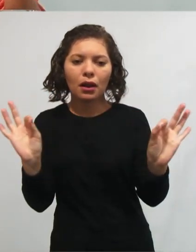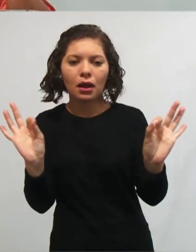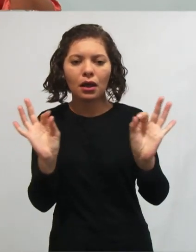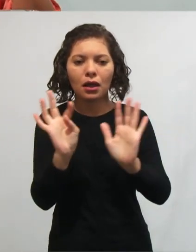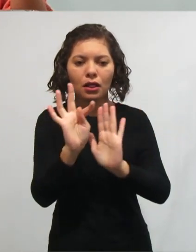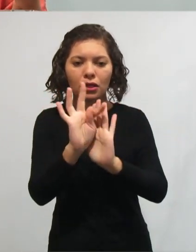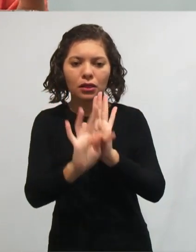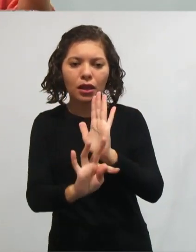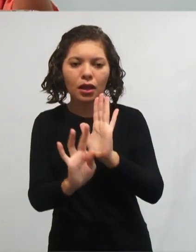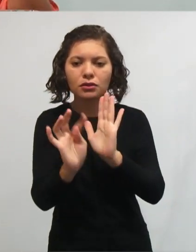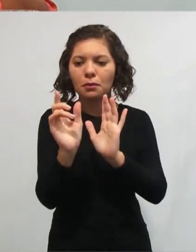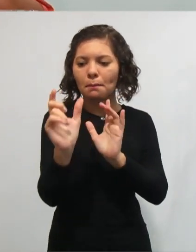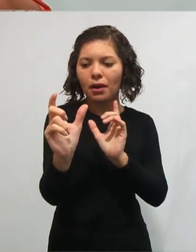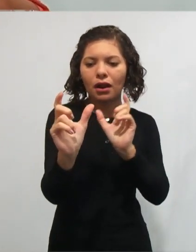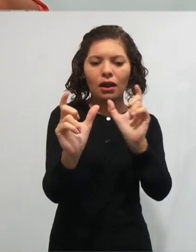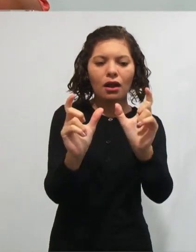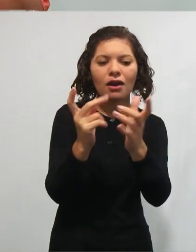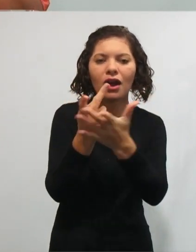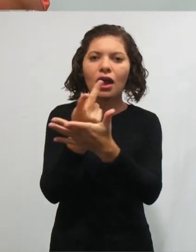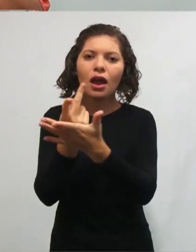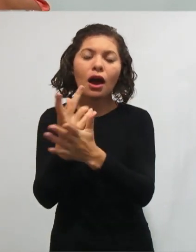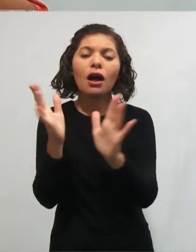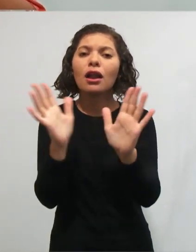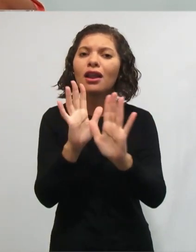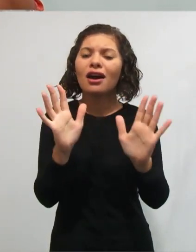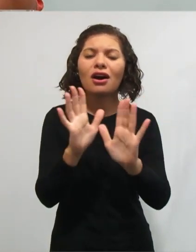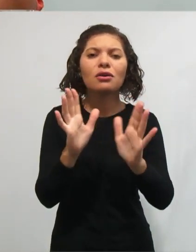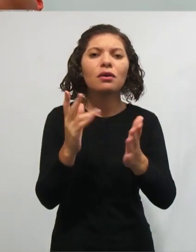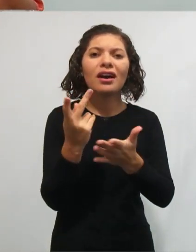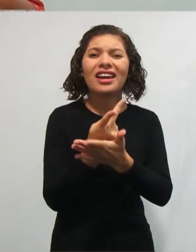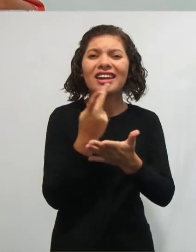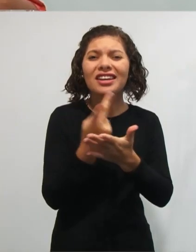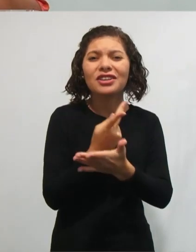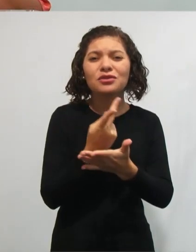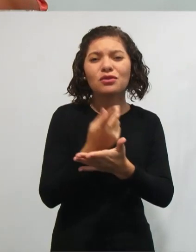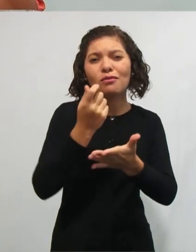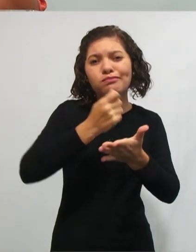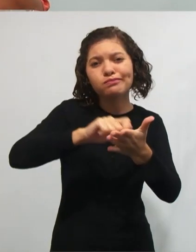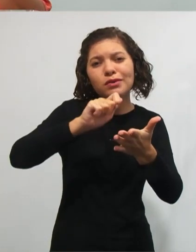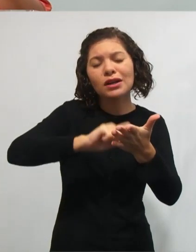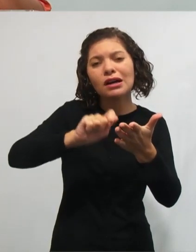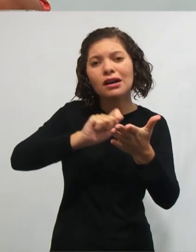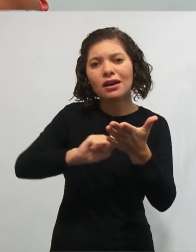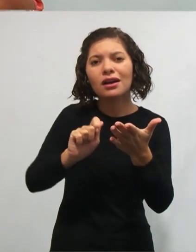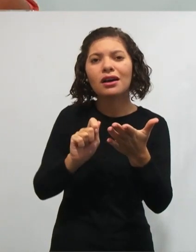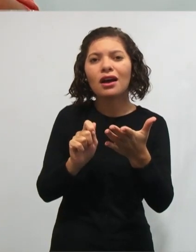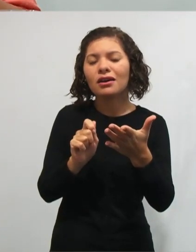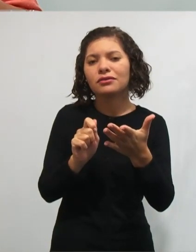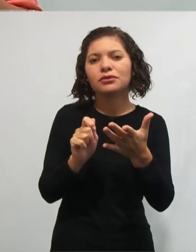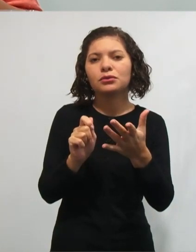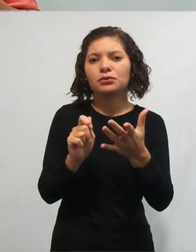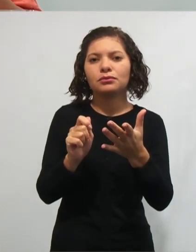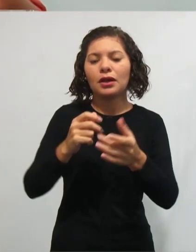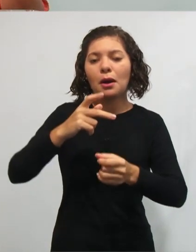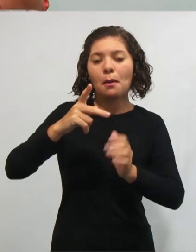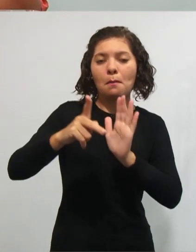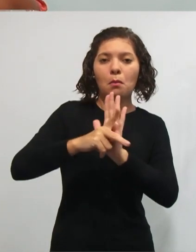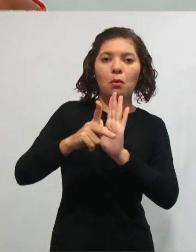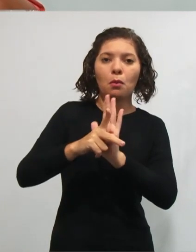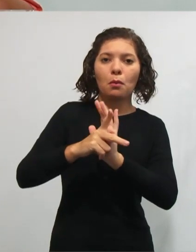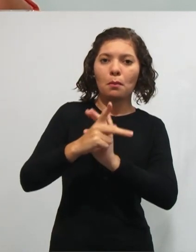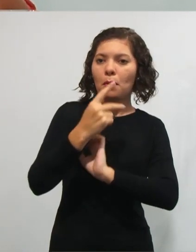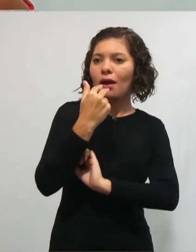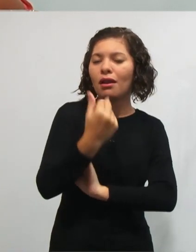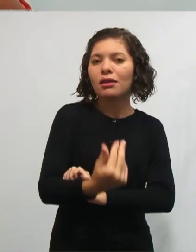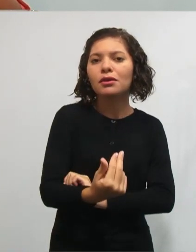único tipo de palavra ou uma sílaba, mas são erros ortográficos, gramaticais, da própria língua, que se